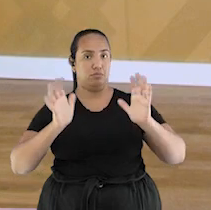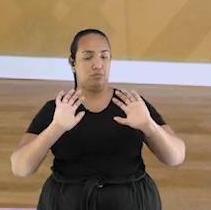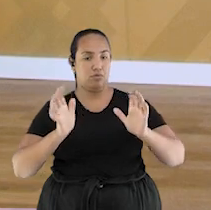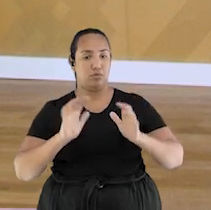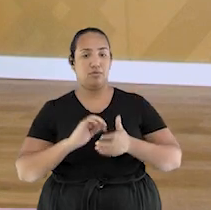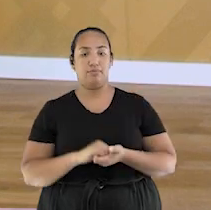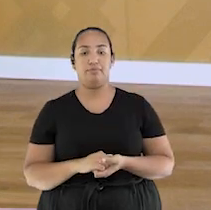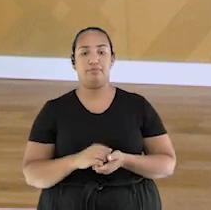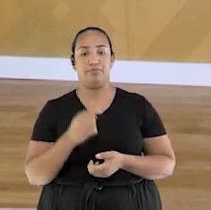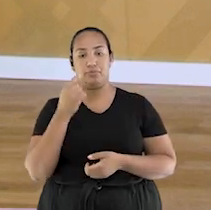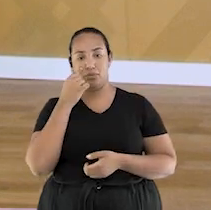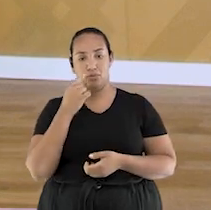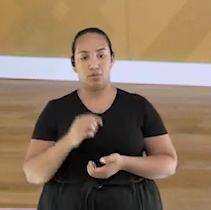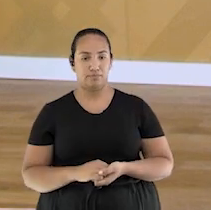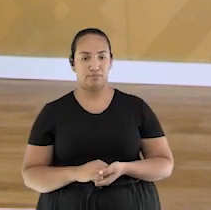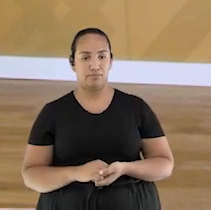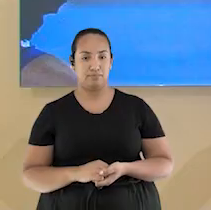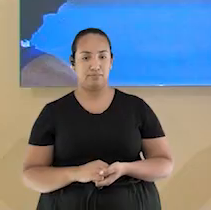Dessa maneira aqui, ó.